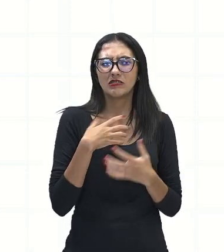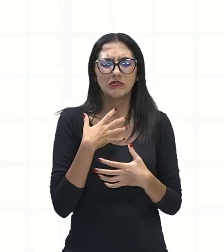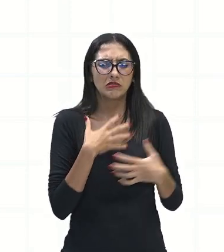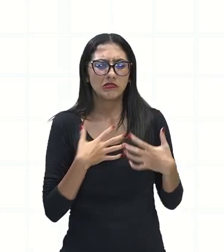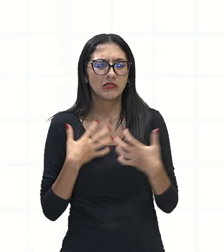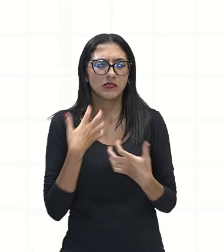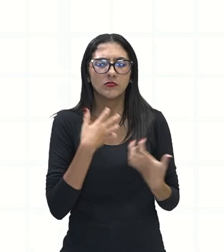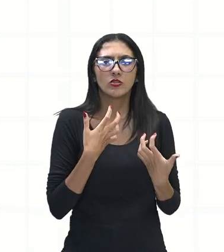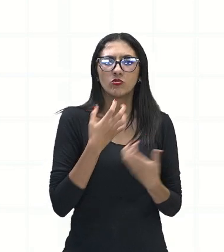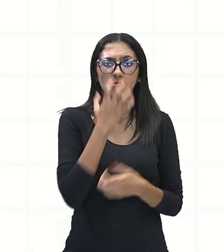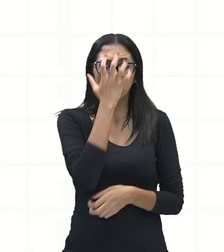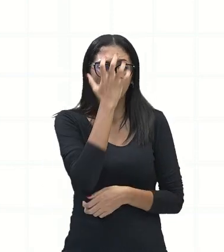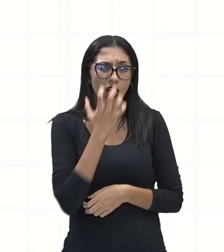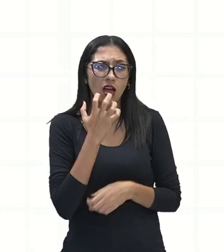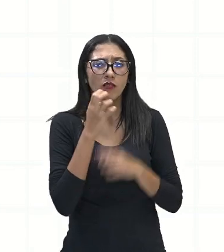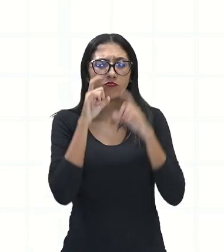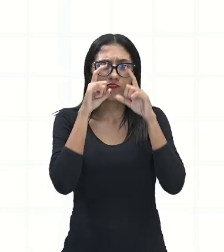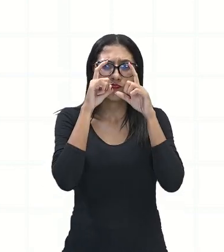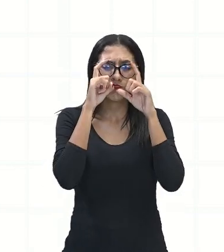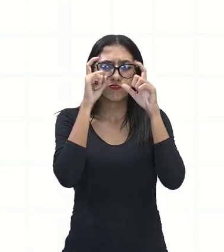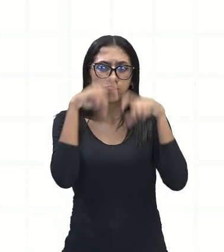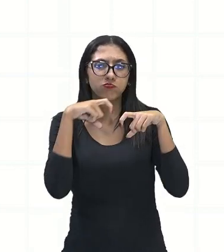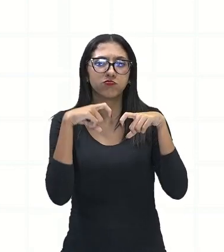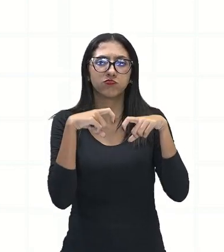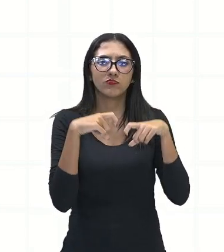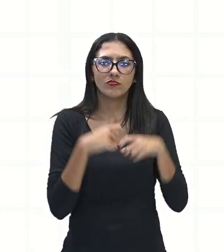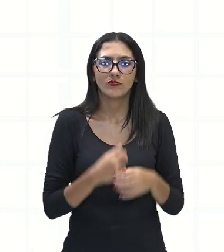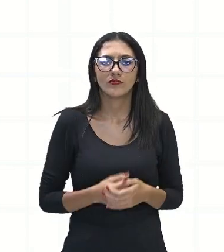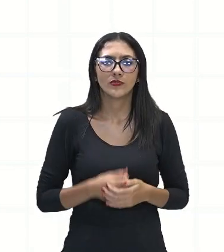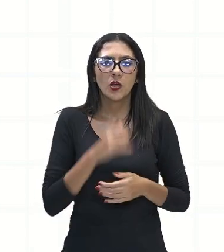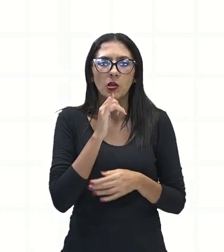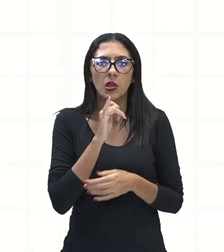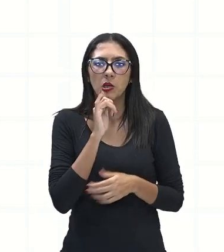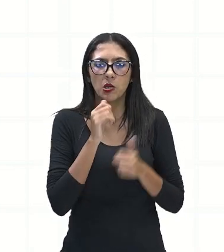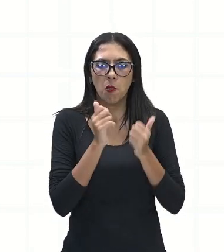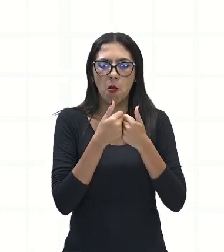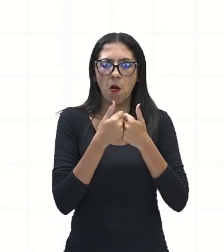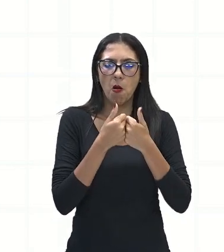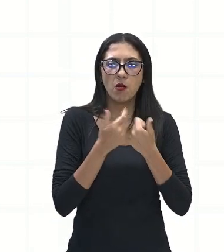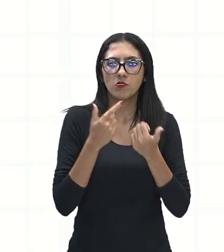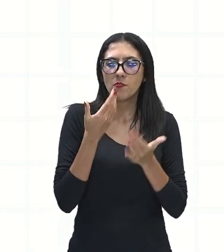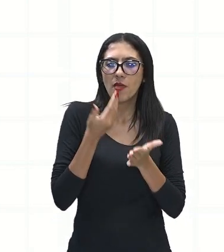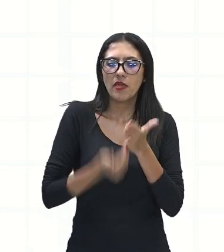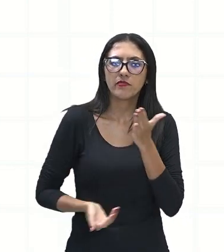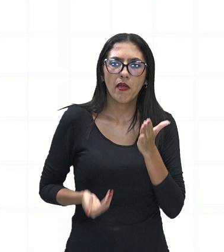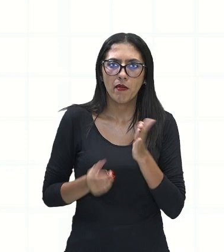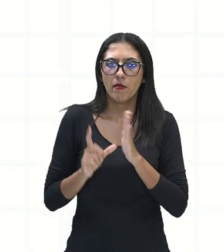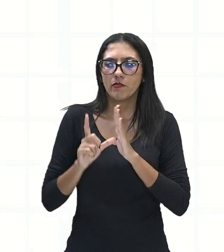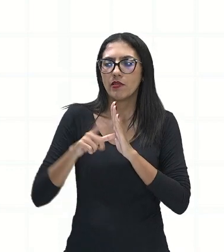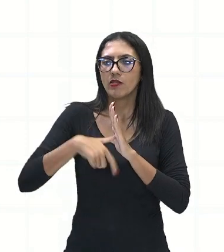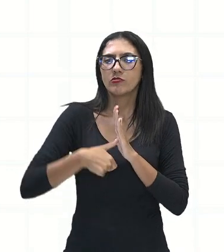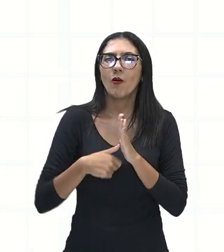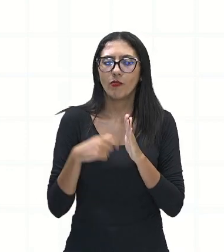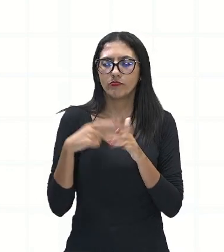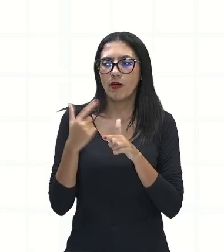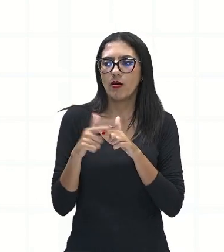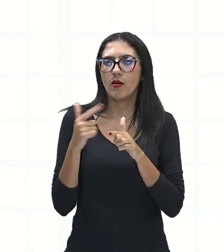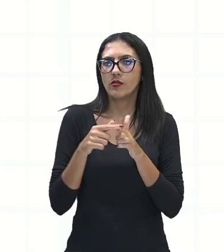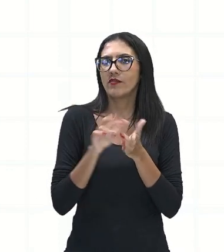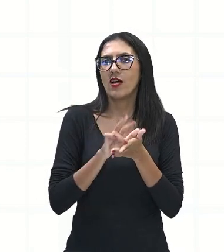Pelo fato de o ônibus não passar no momento que ela esperava, né? Porque vai atrasar, vai causar uma série de problemas aí para ela.